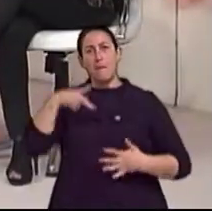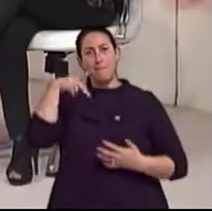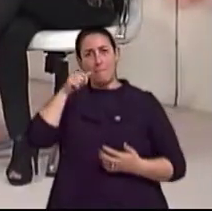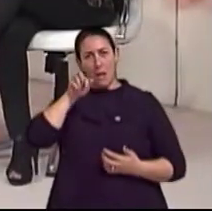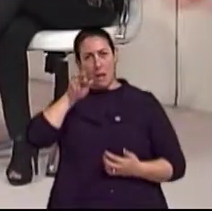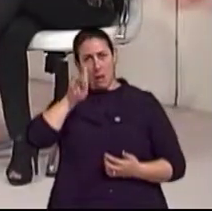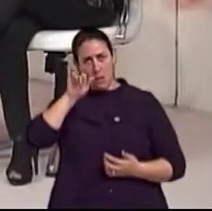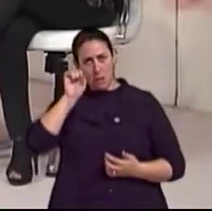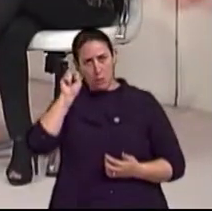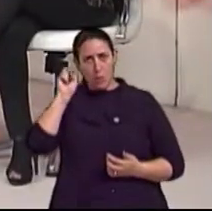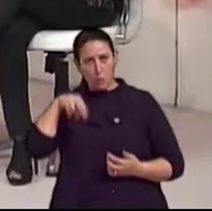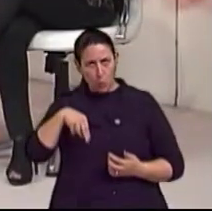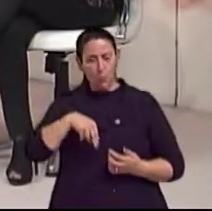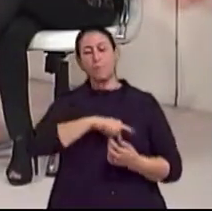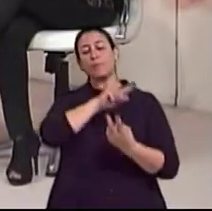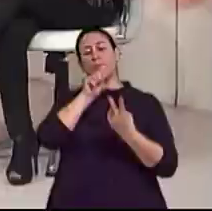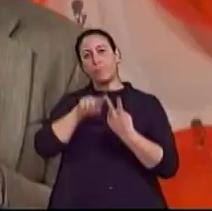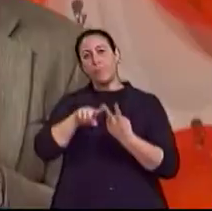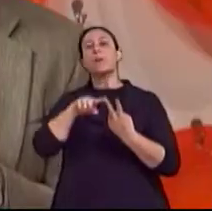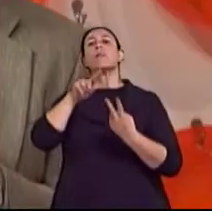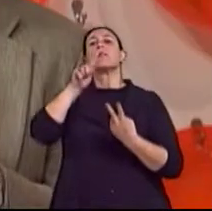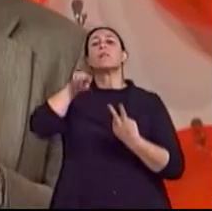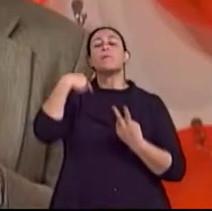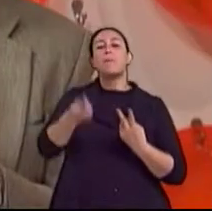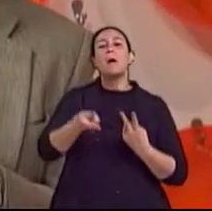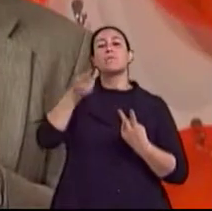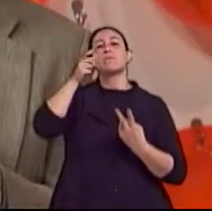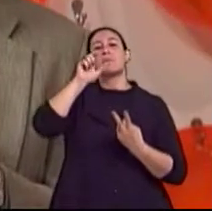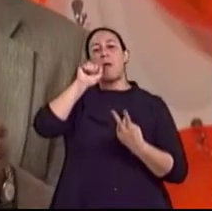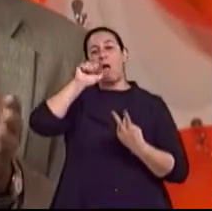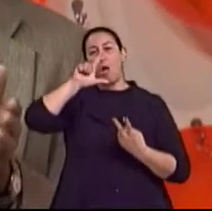demência vascular e um parkinsonismo vascular. Ah, ok.